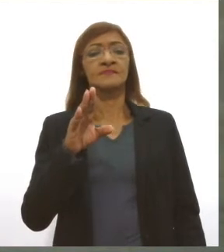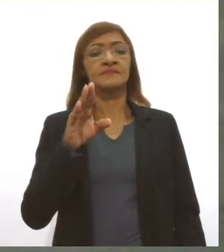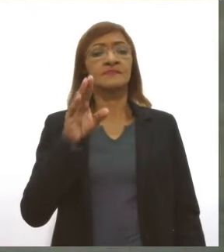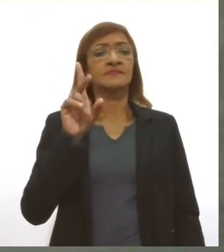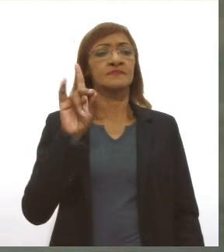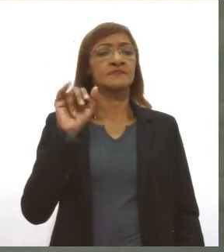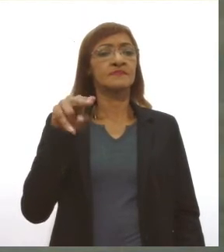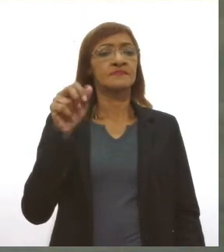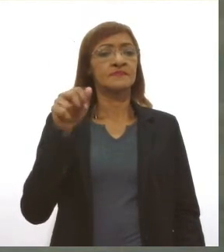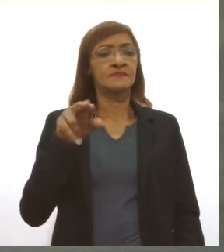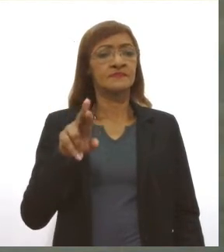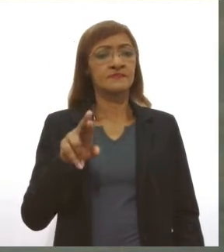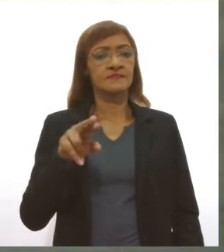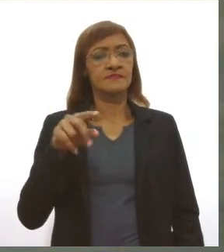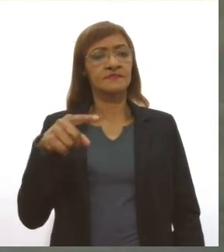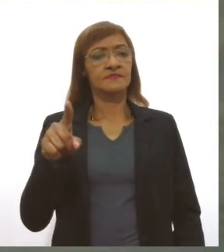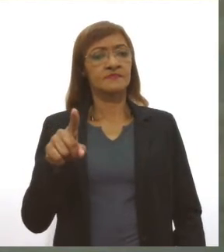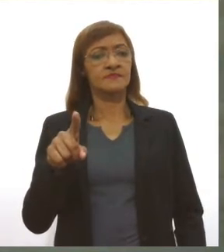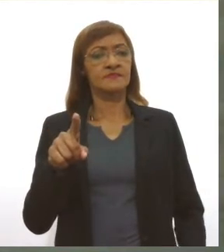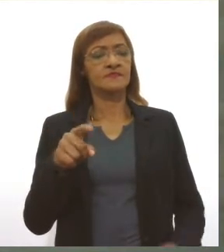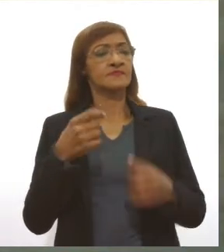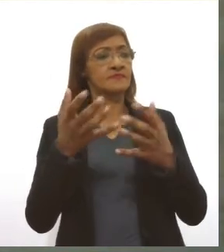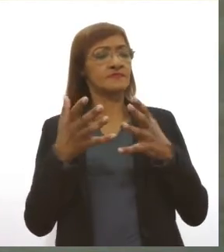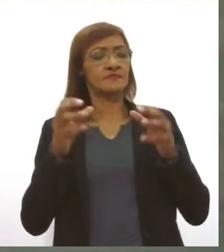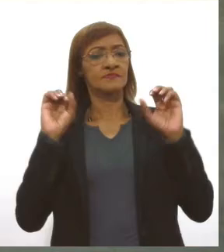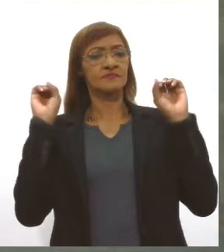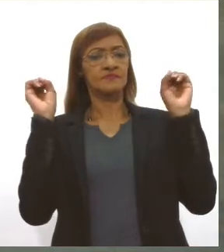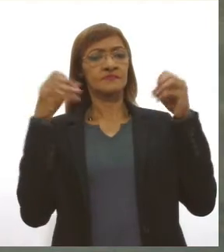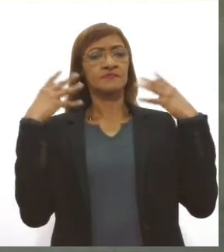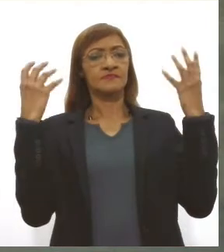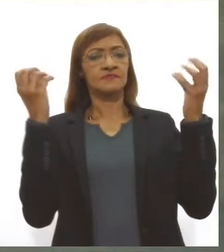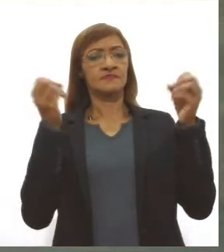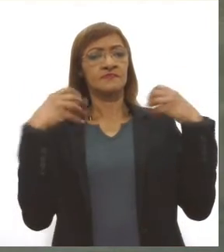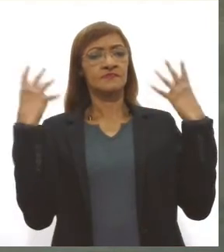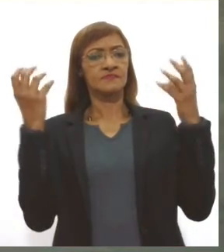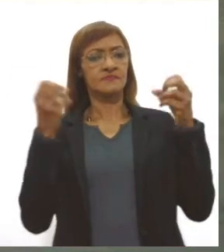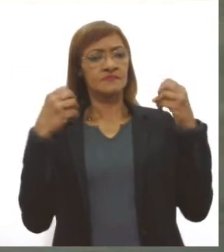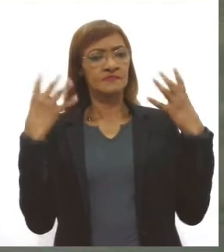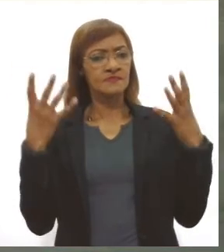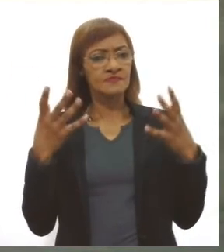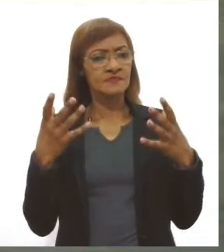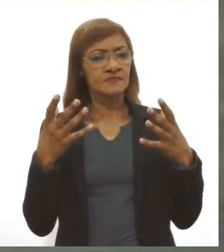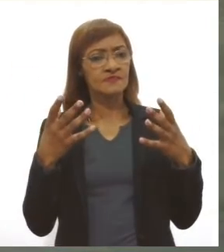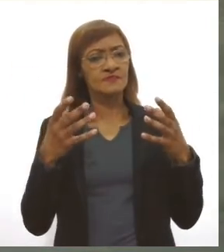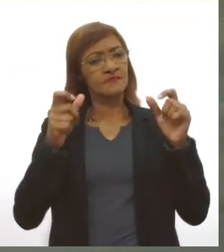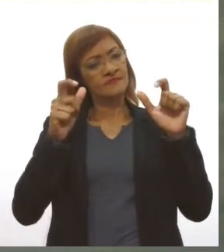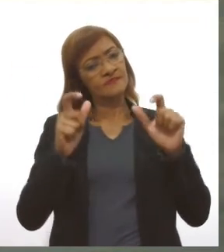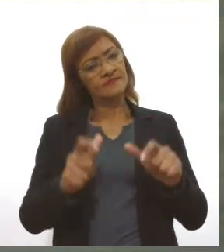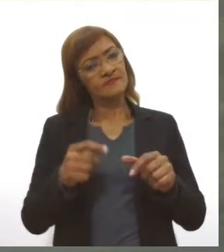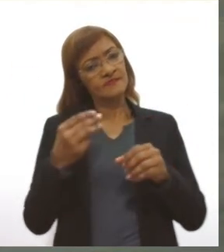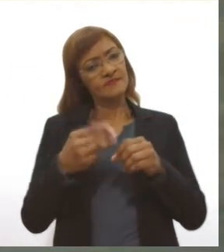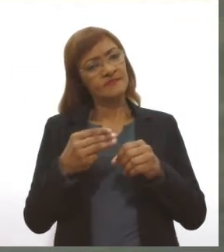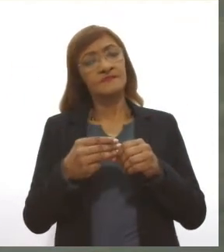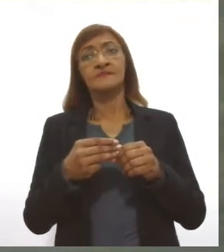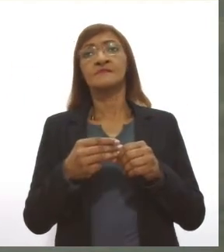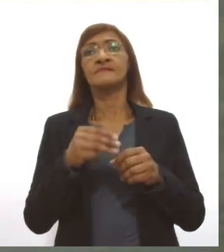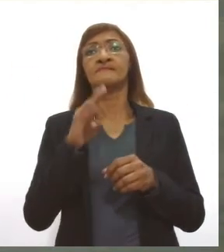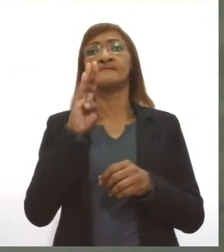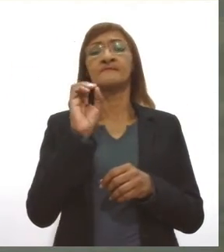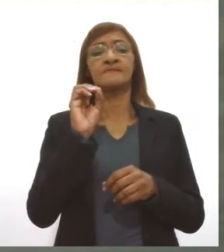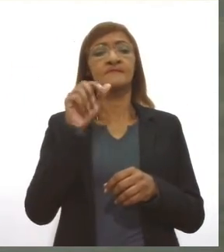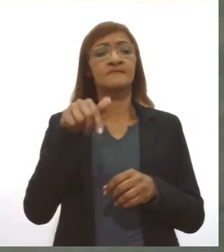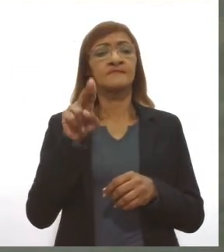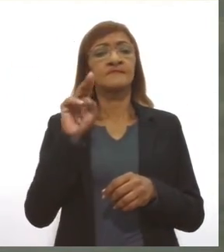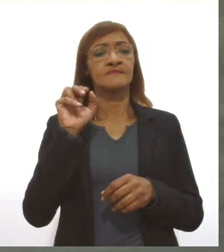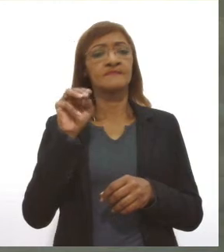viabilizar o envio de uma ambulância para o Parrival do Batista do Santos, localizado no município de Boquim. Vale lembrar que